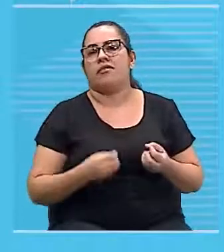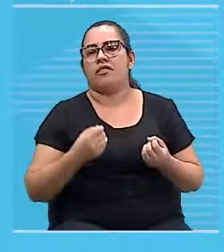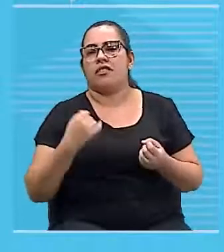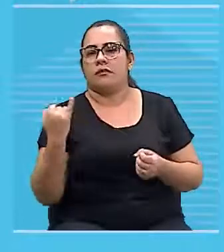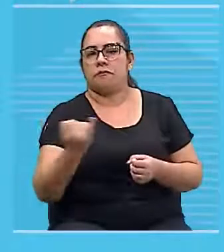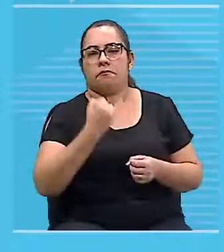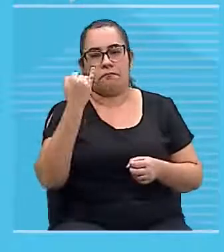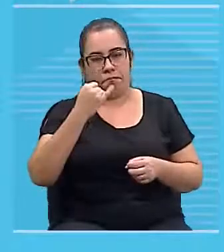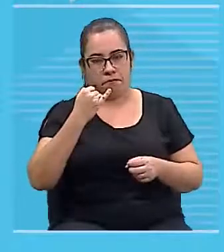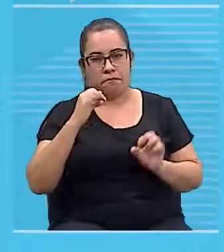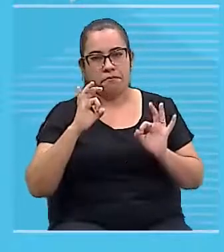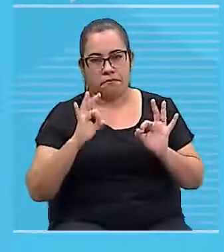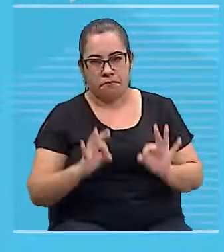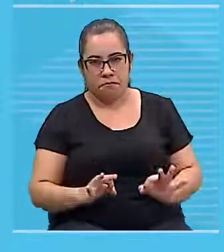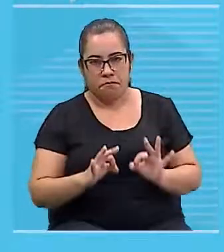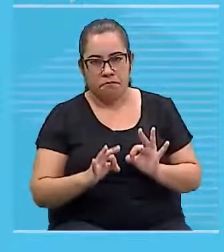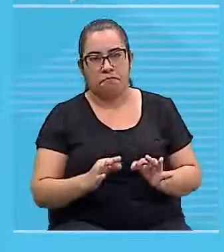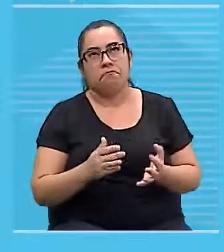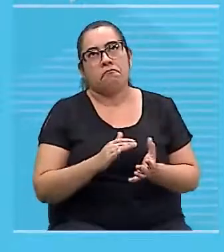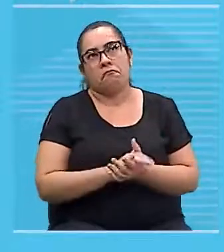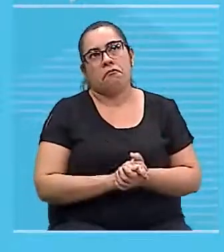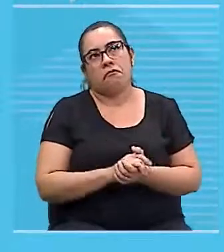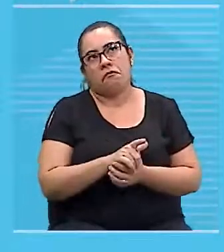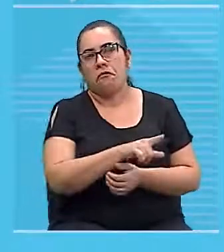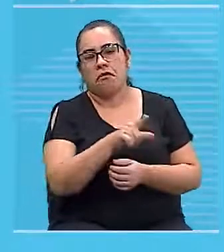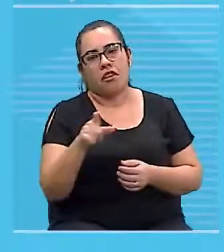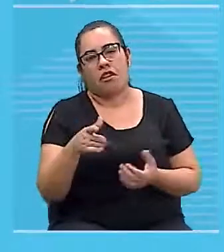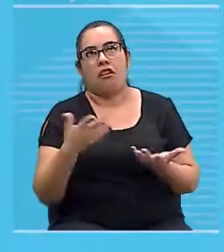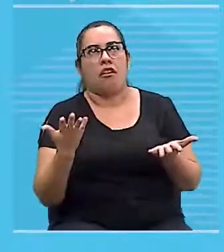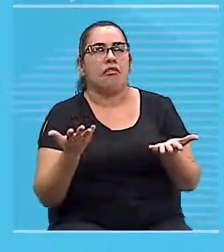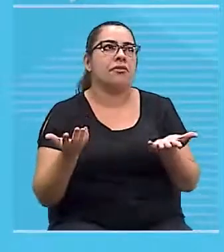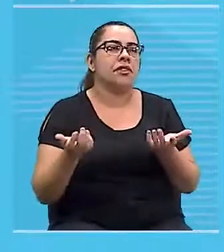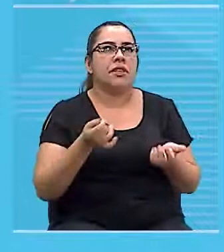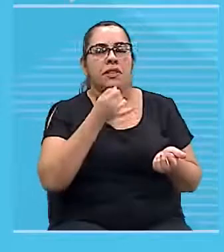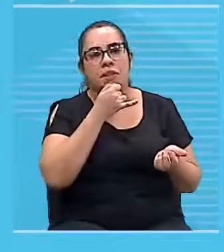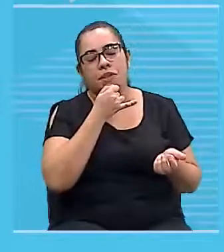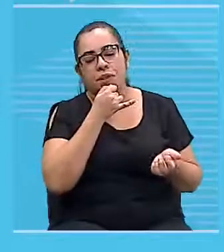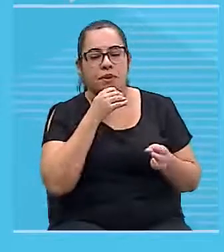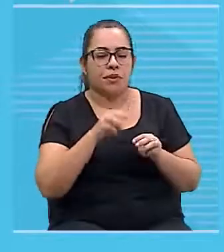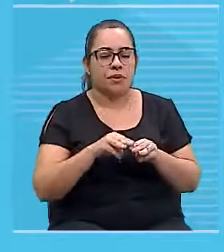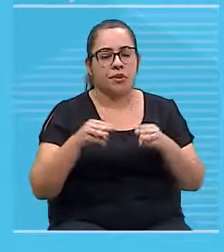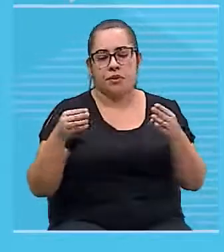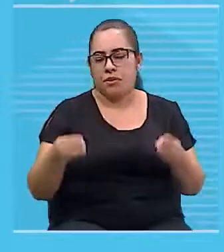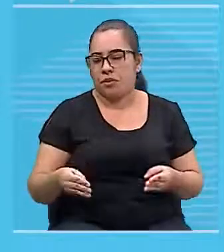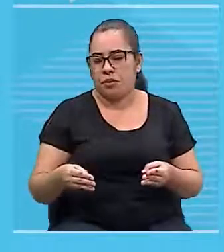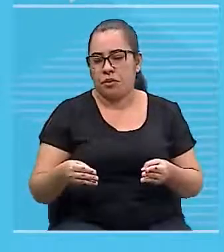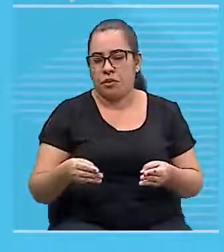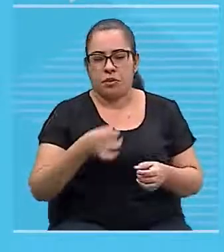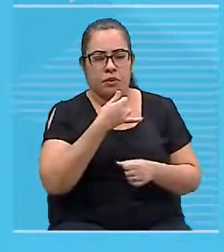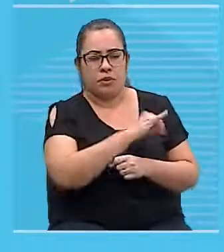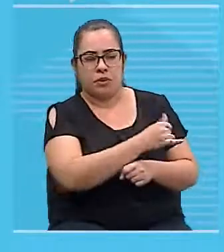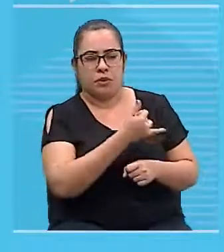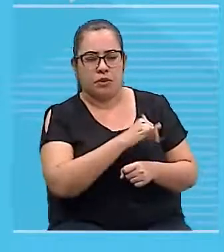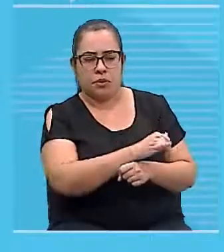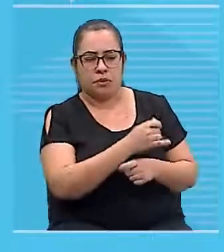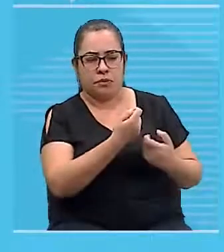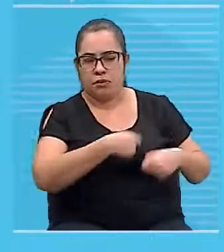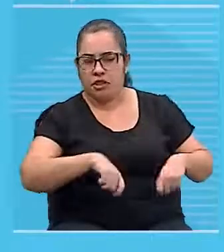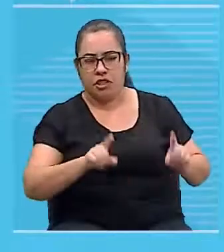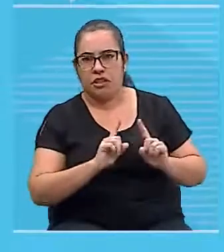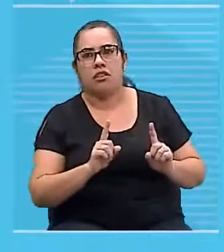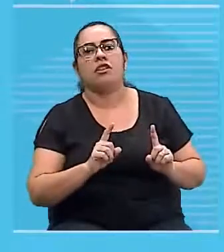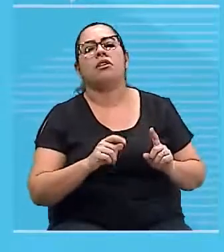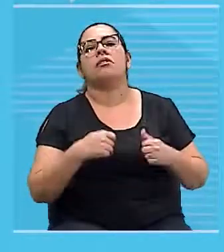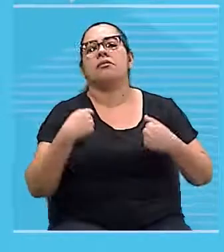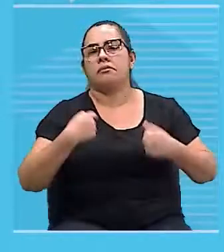Certo? Então, não pode dizer ah, o campo ele não depende da corrente. Tá errado. Ele